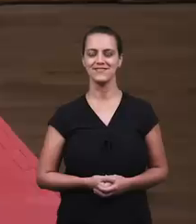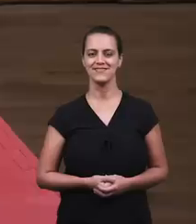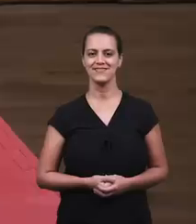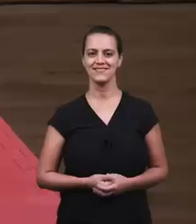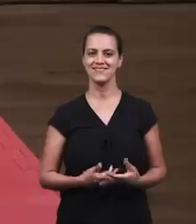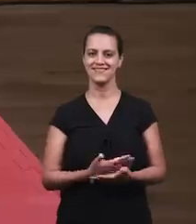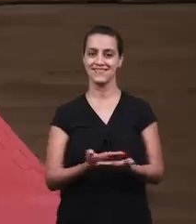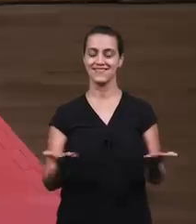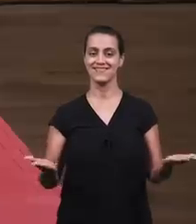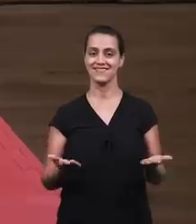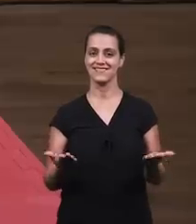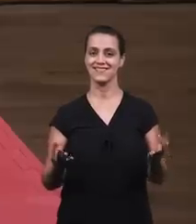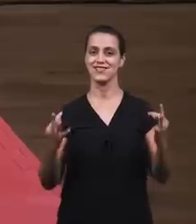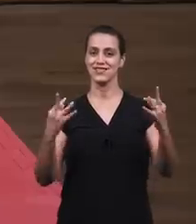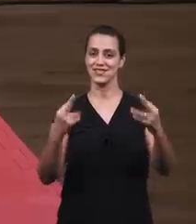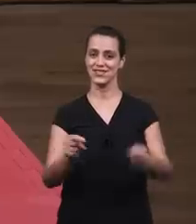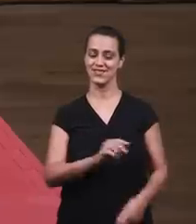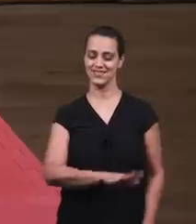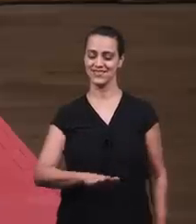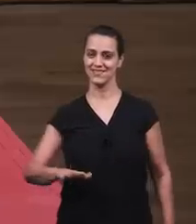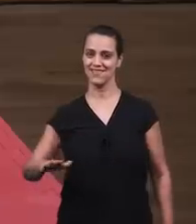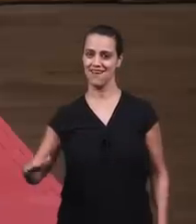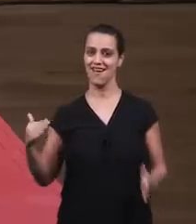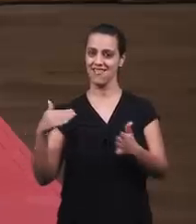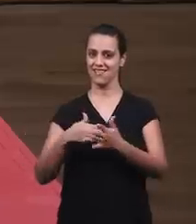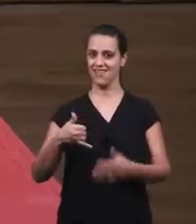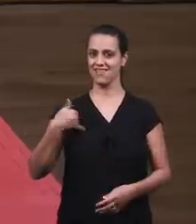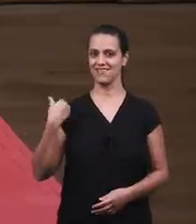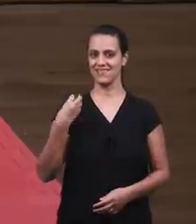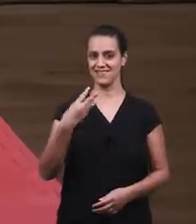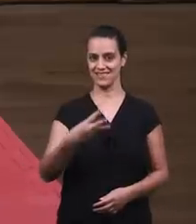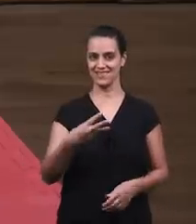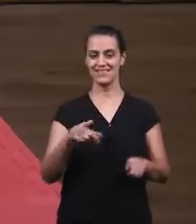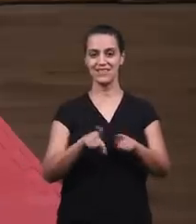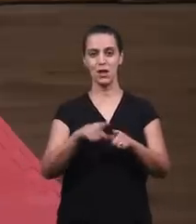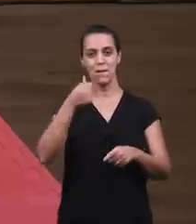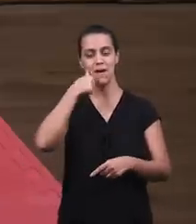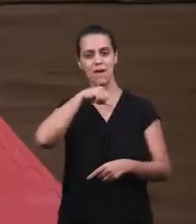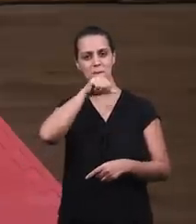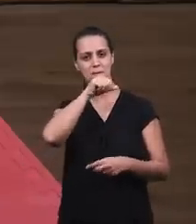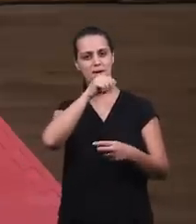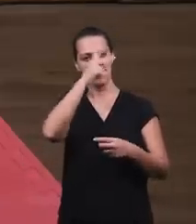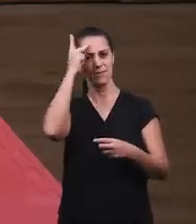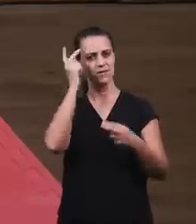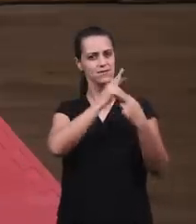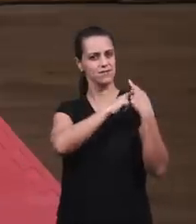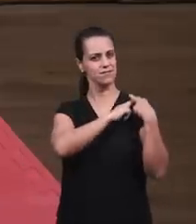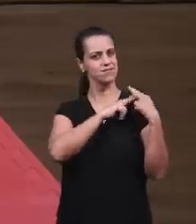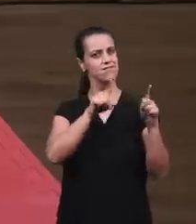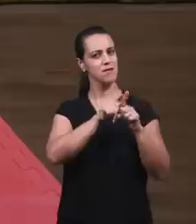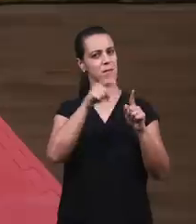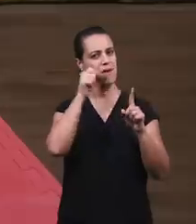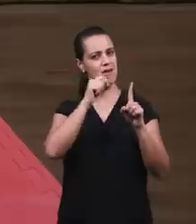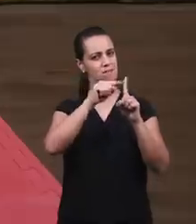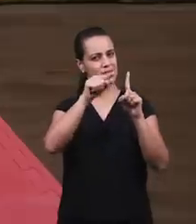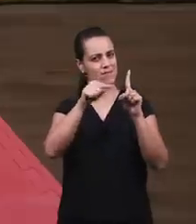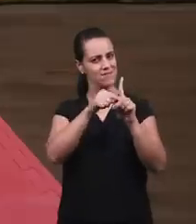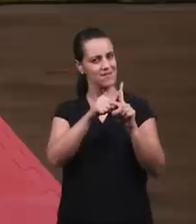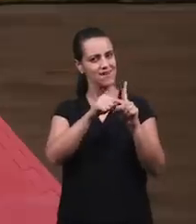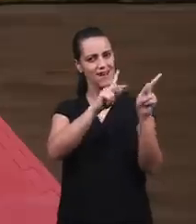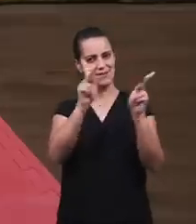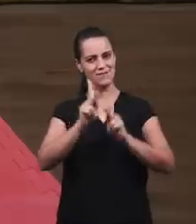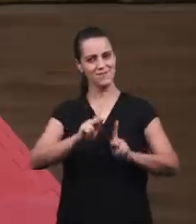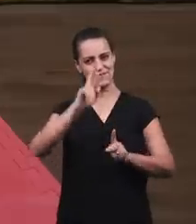Nós saudamos as crianças até 3 anos, as mães responsáveis, as gestantes com a